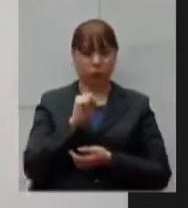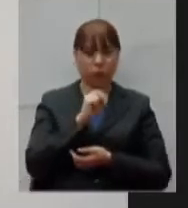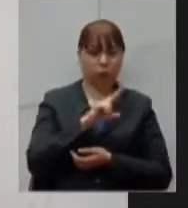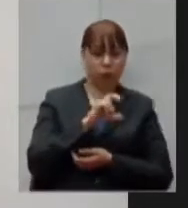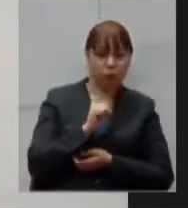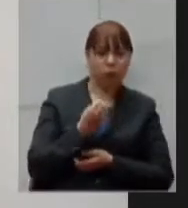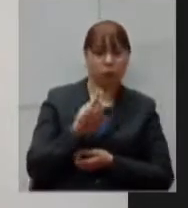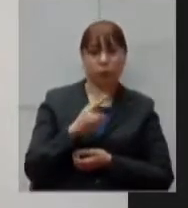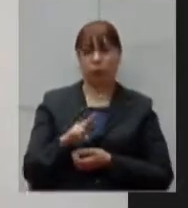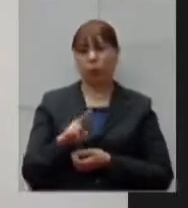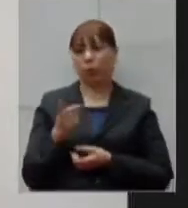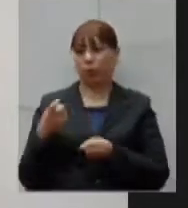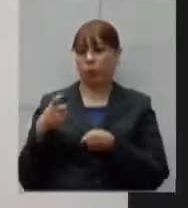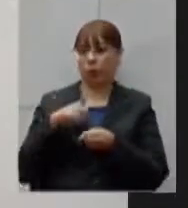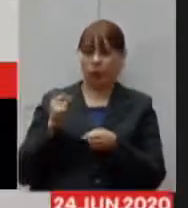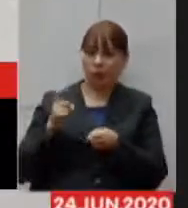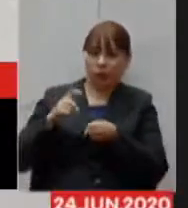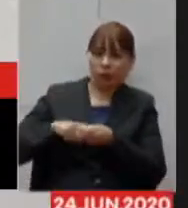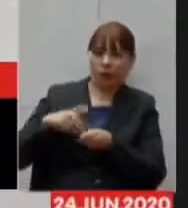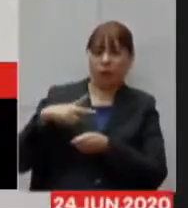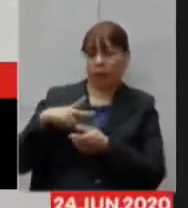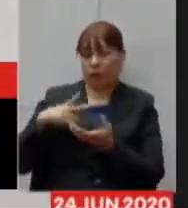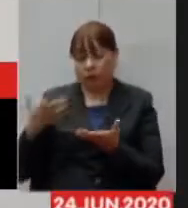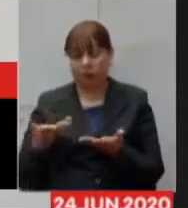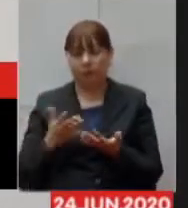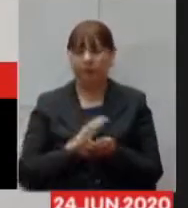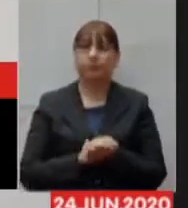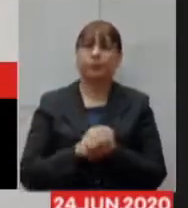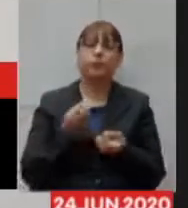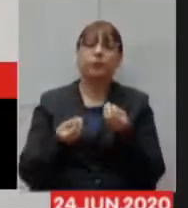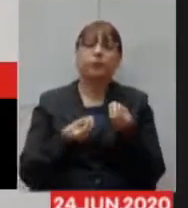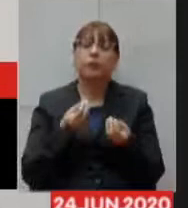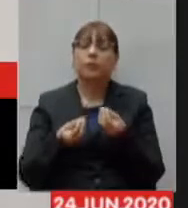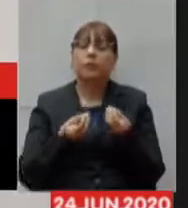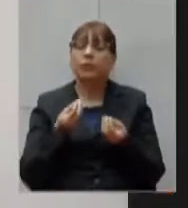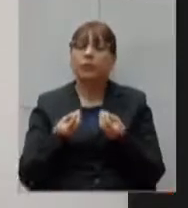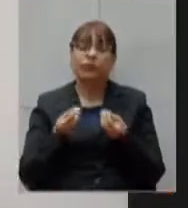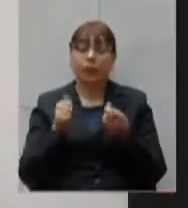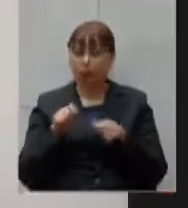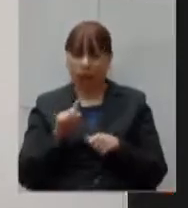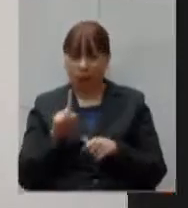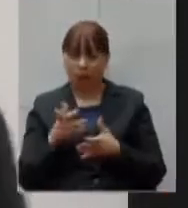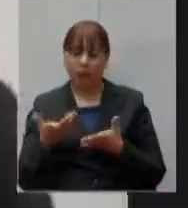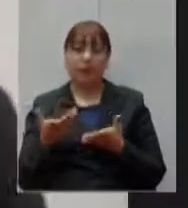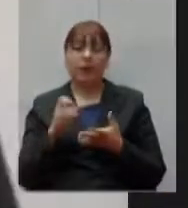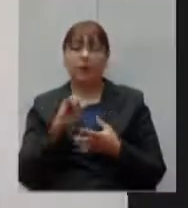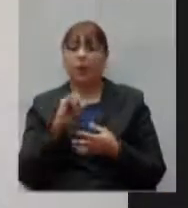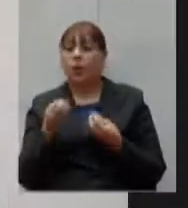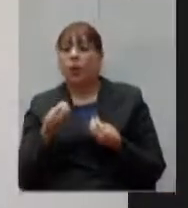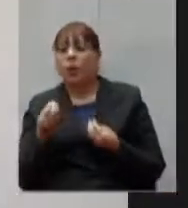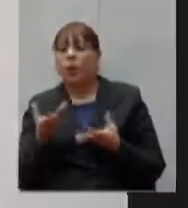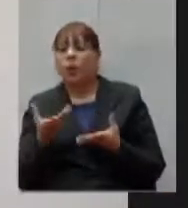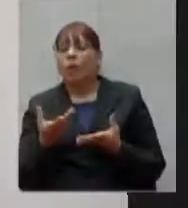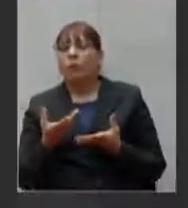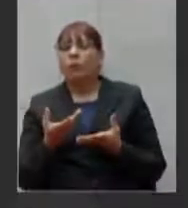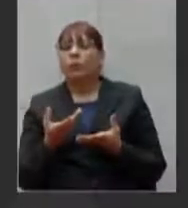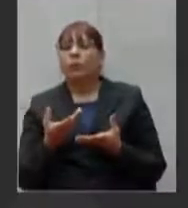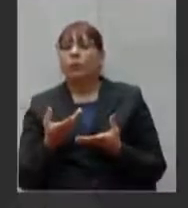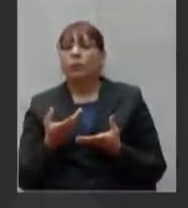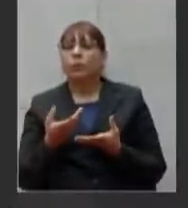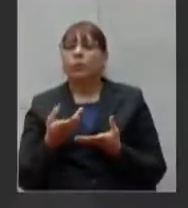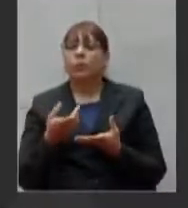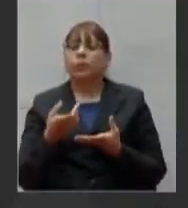não forem suficientes como será o relacionamento em relação a requisição de leitos da